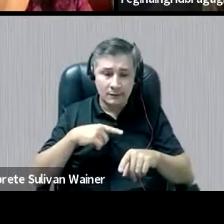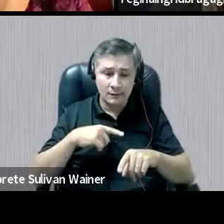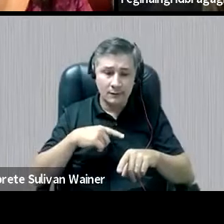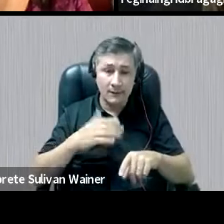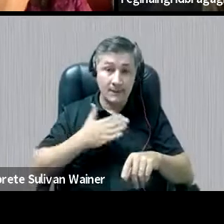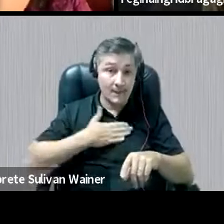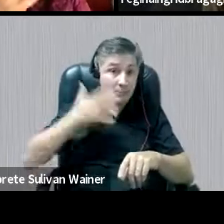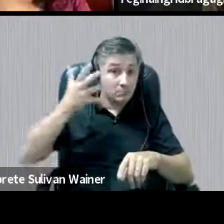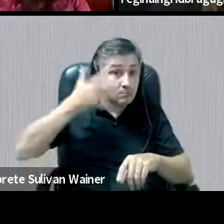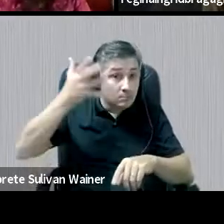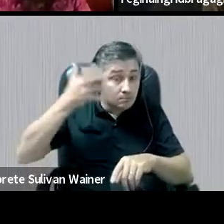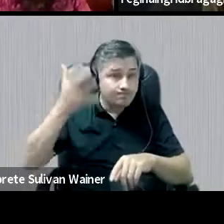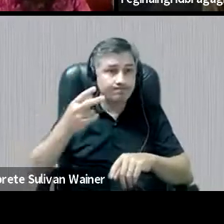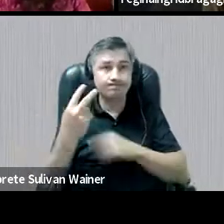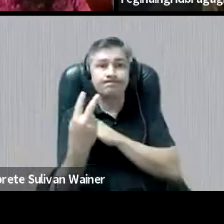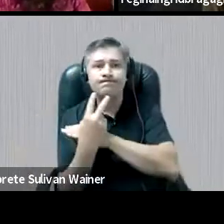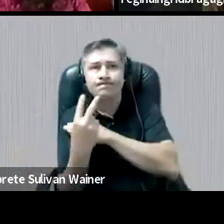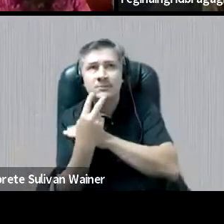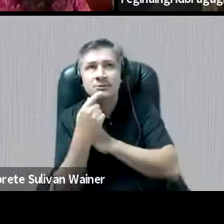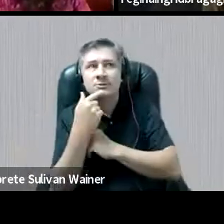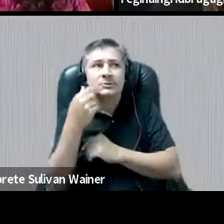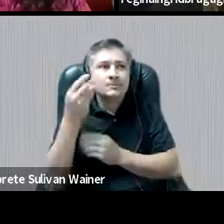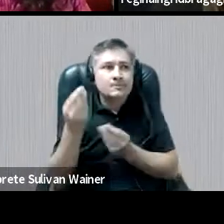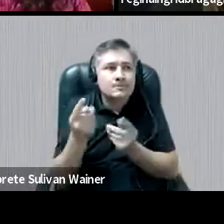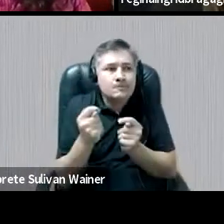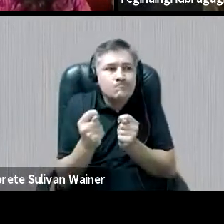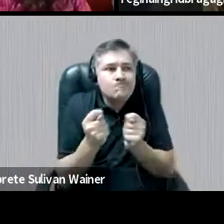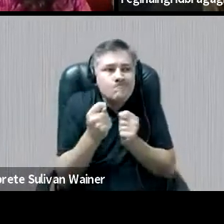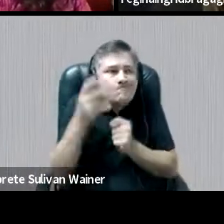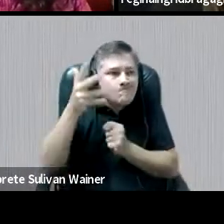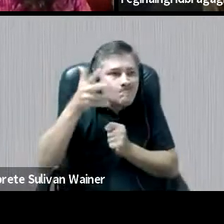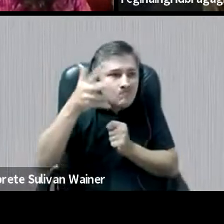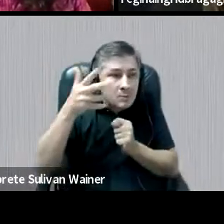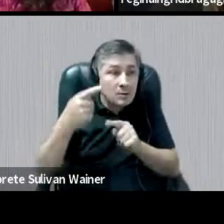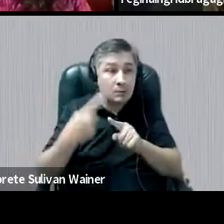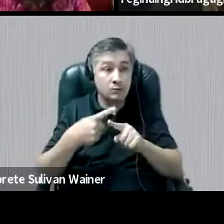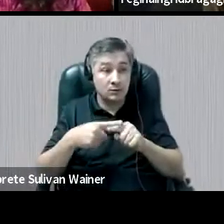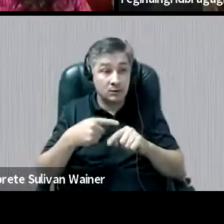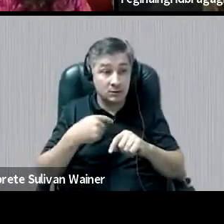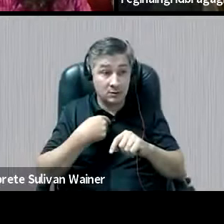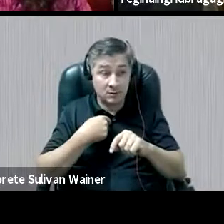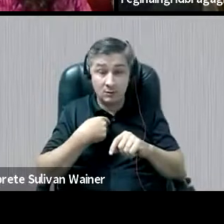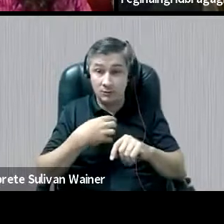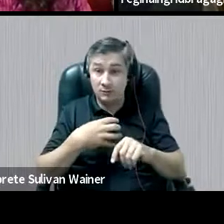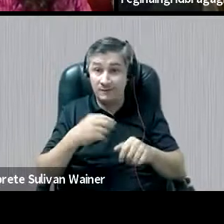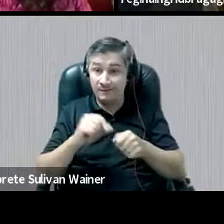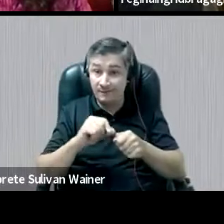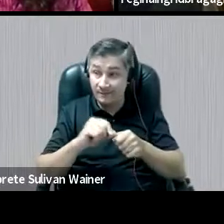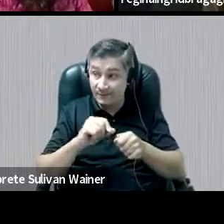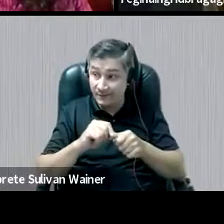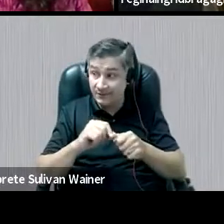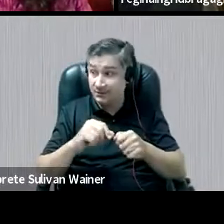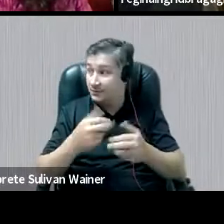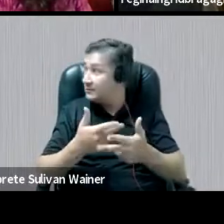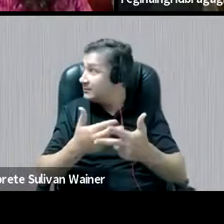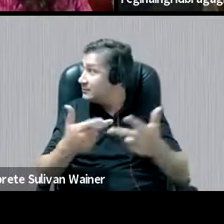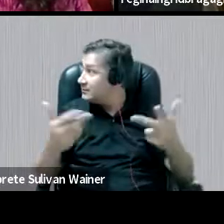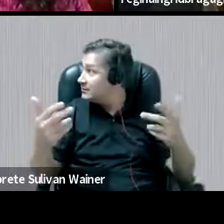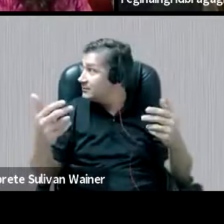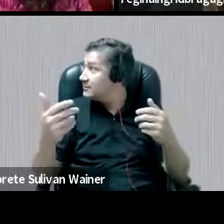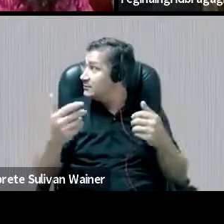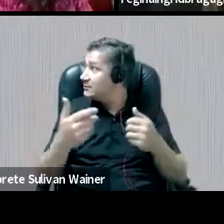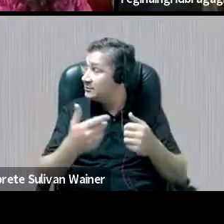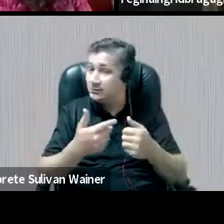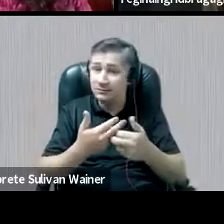fala, né? Porque eu, certa fala, fiz, certa forma, desculpa, eu fiz uma fala da ótica dos